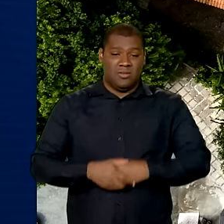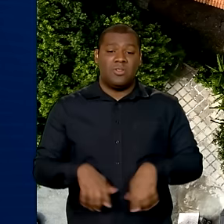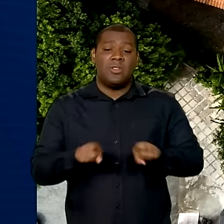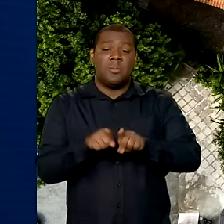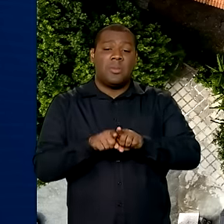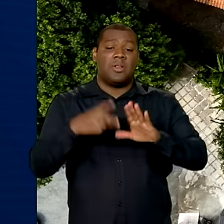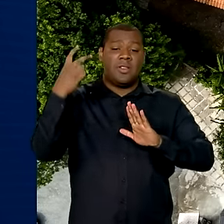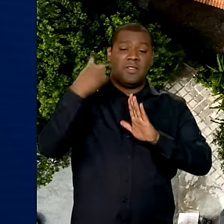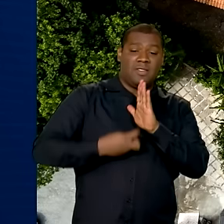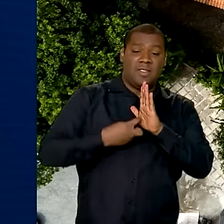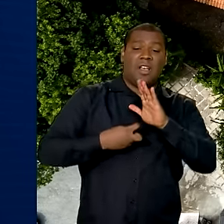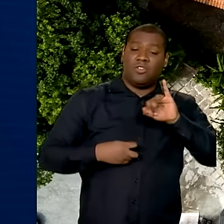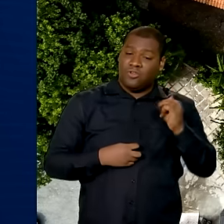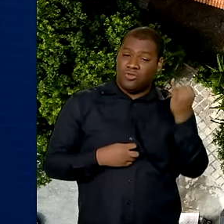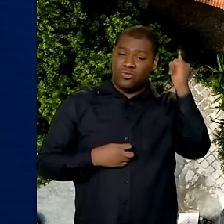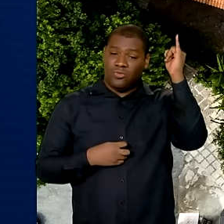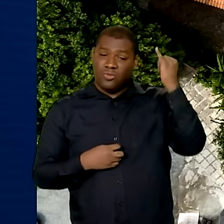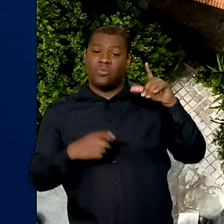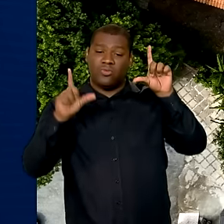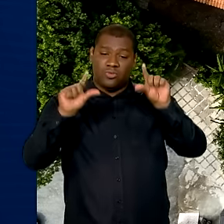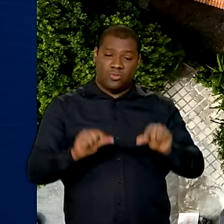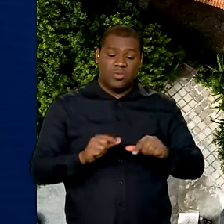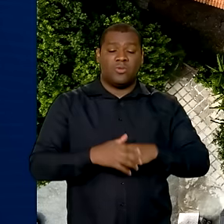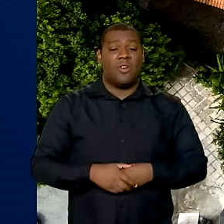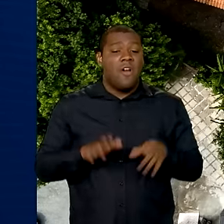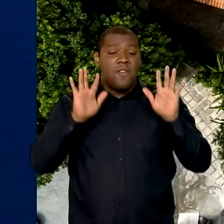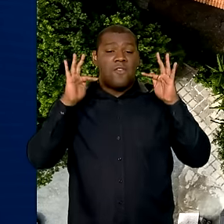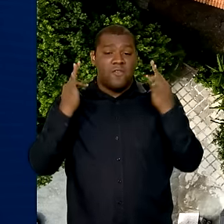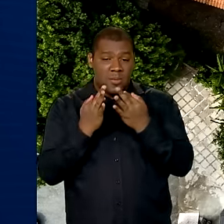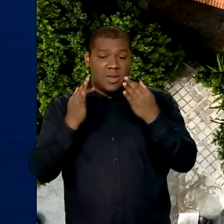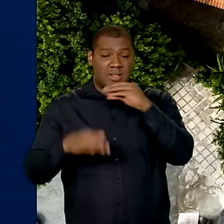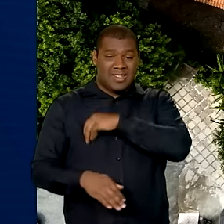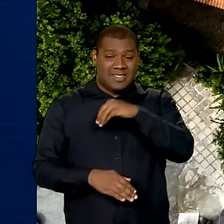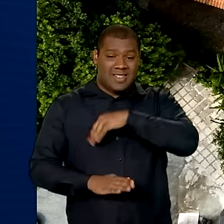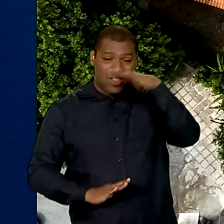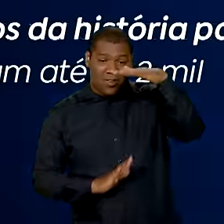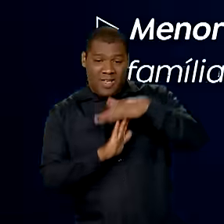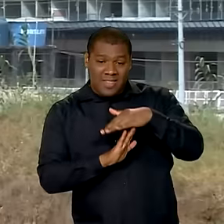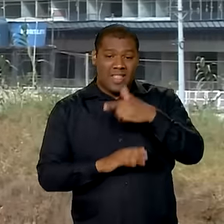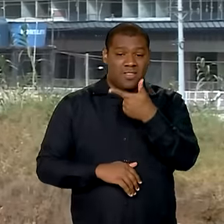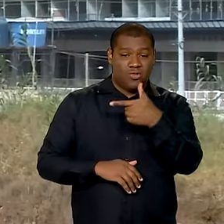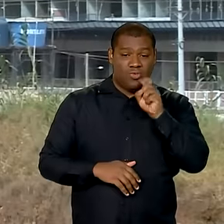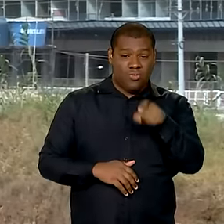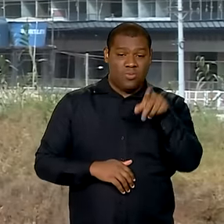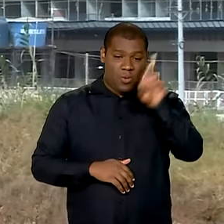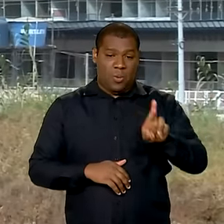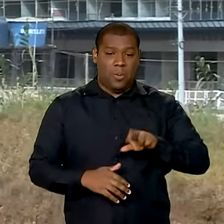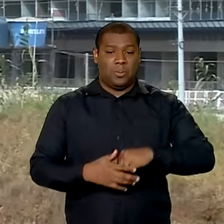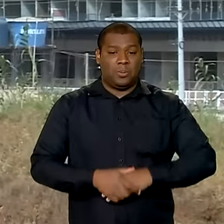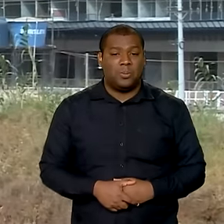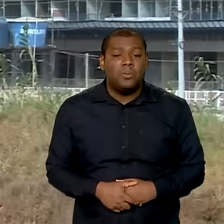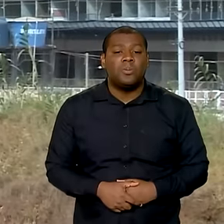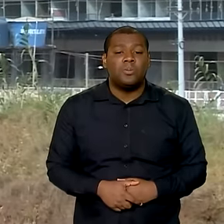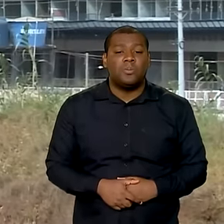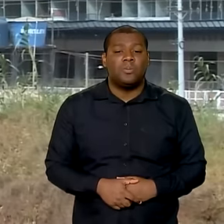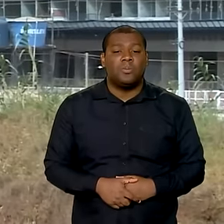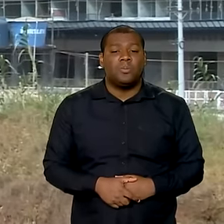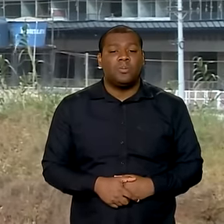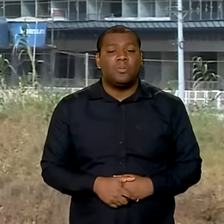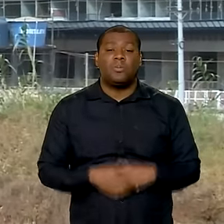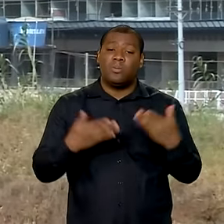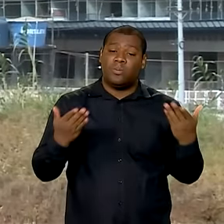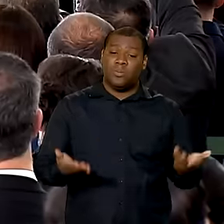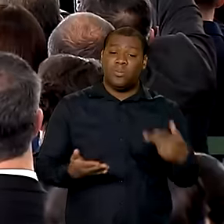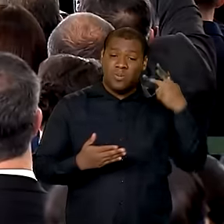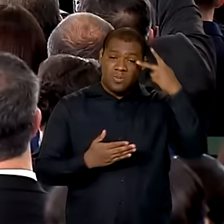juros da história para famílias que ganham até R$ 2 mil. E também pensando na classe média